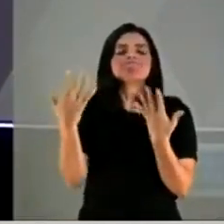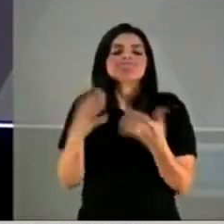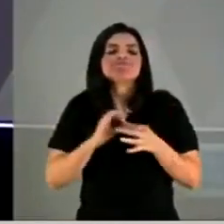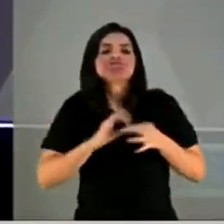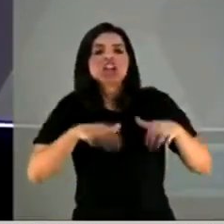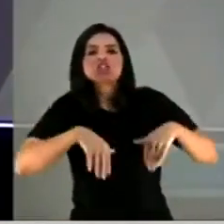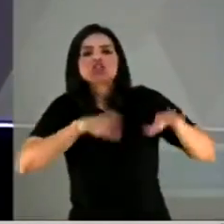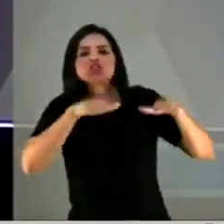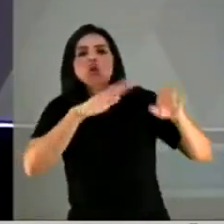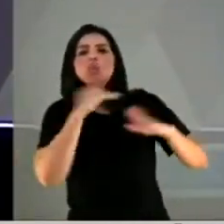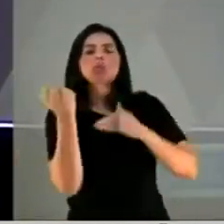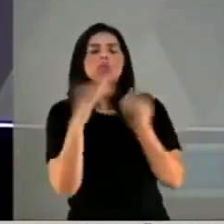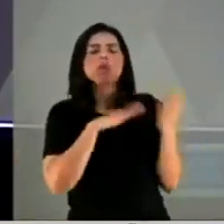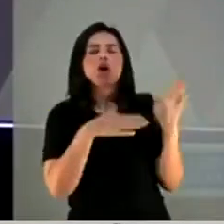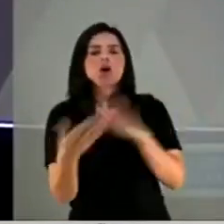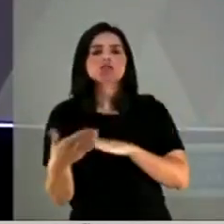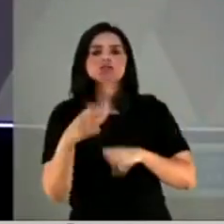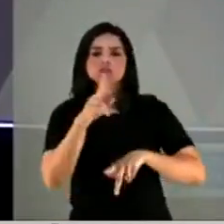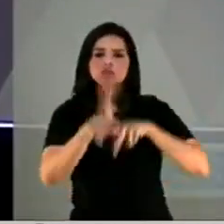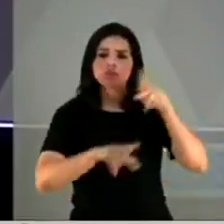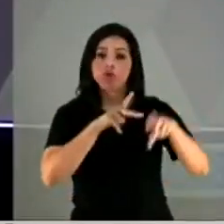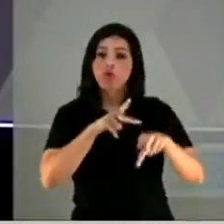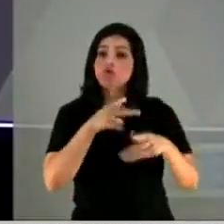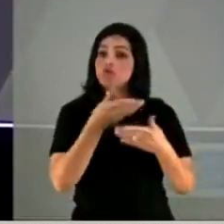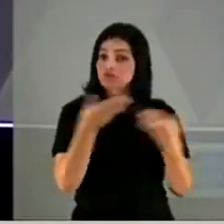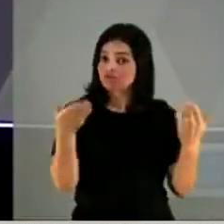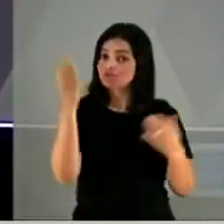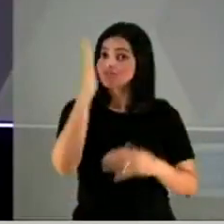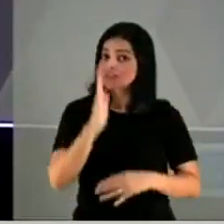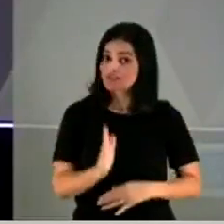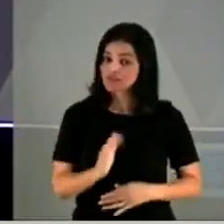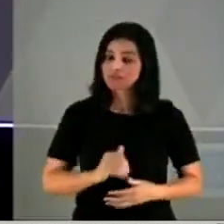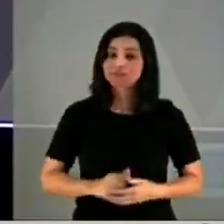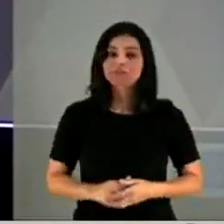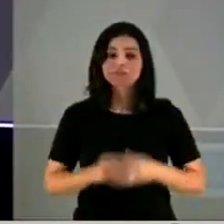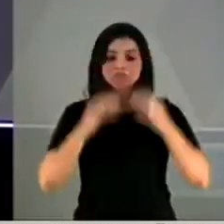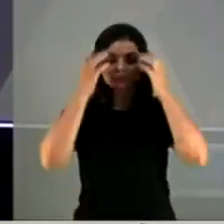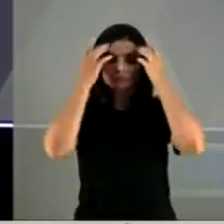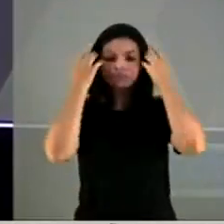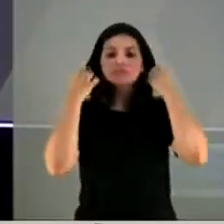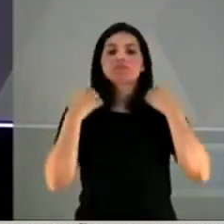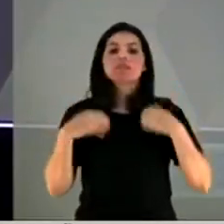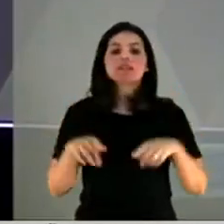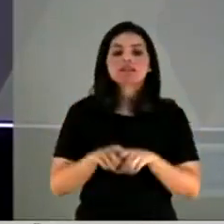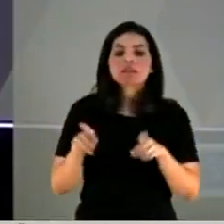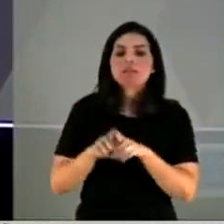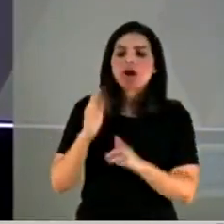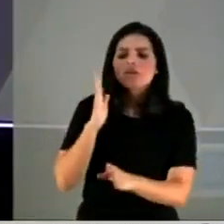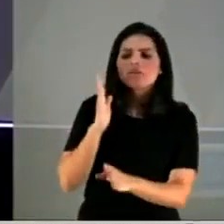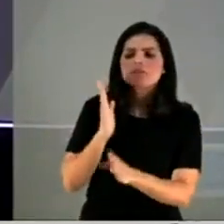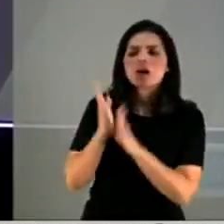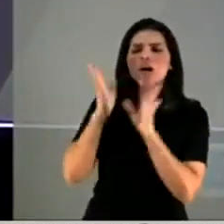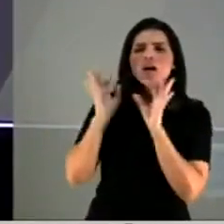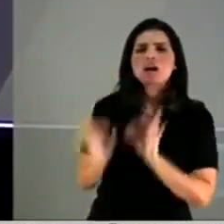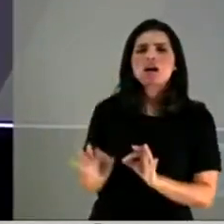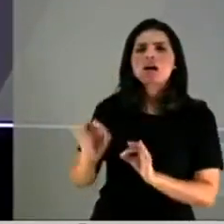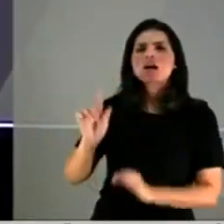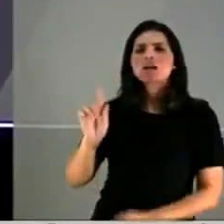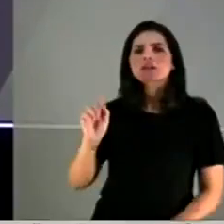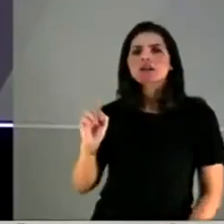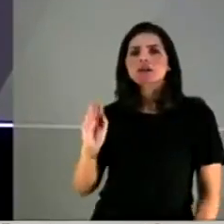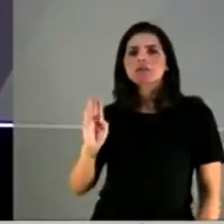brasileiros e de brasileiras. Identificou-se que o gabinete paralelo era